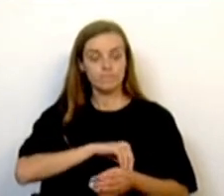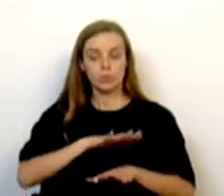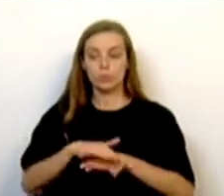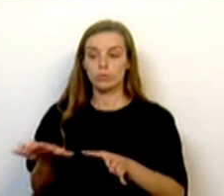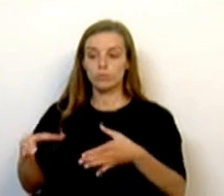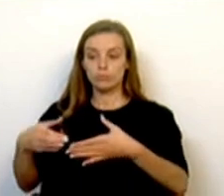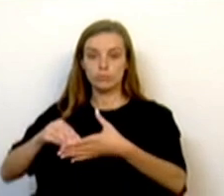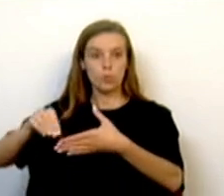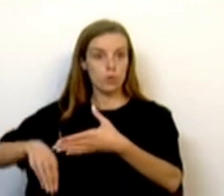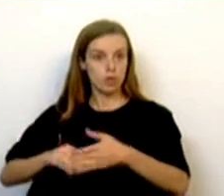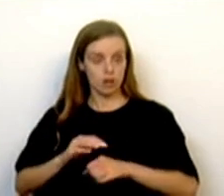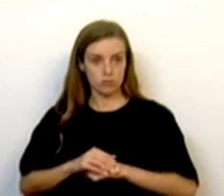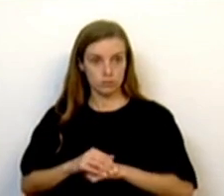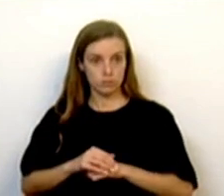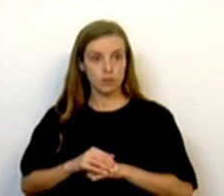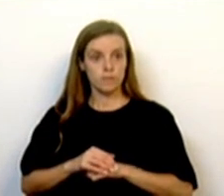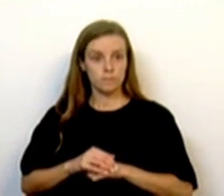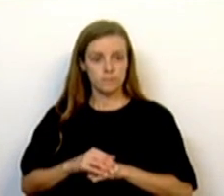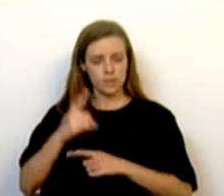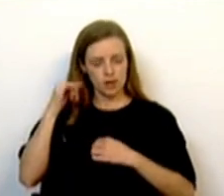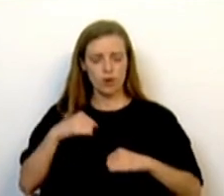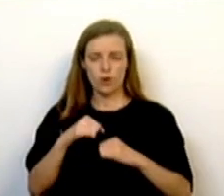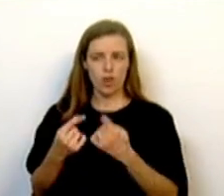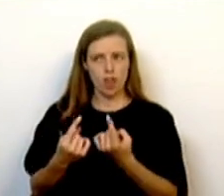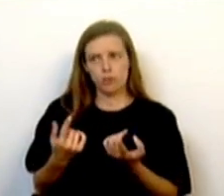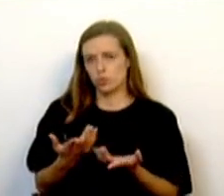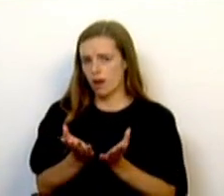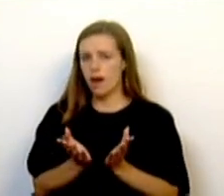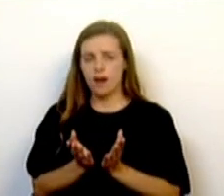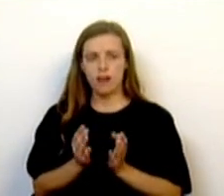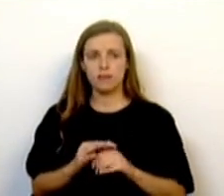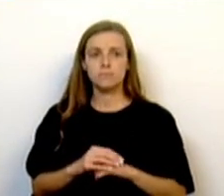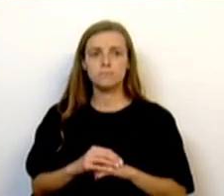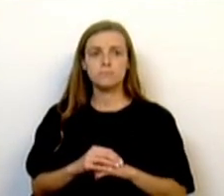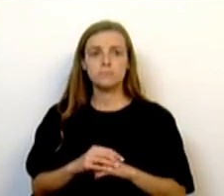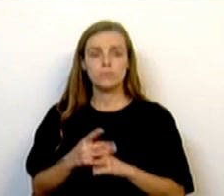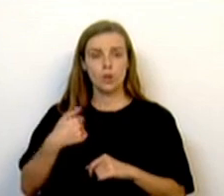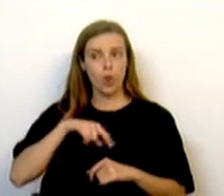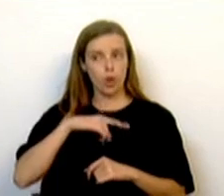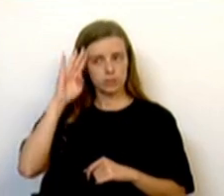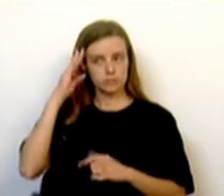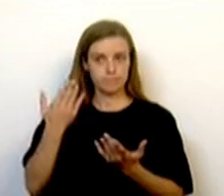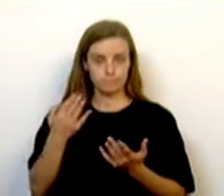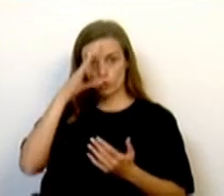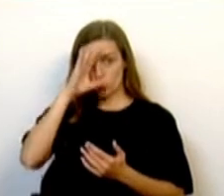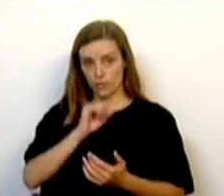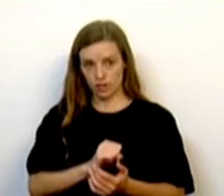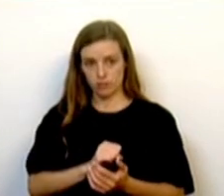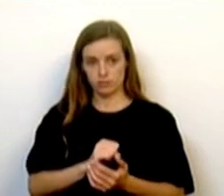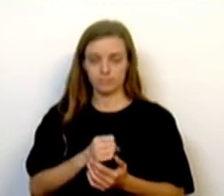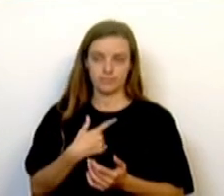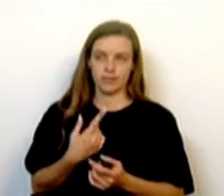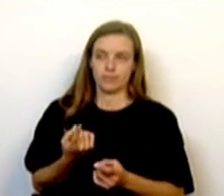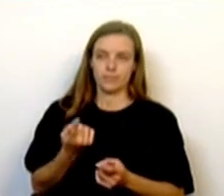rubricações pecuniárias. Há outros acordos que têm. E, portanto, o que nós sabemos é que o Governo, o que eu vou dizer é um